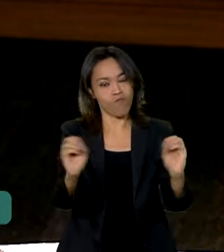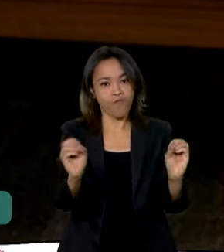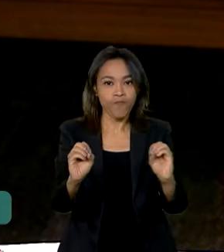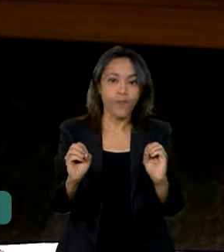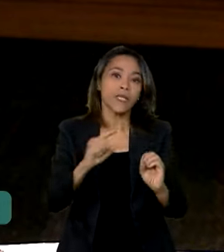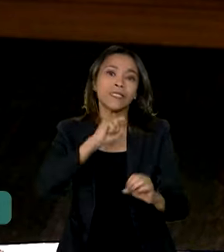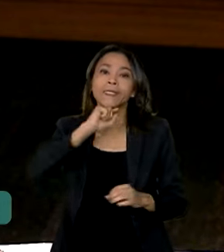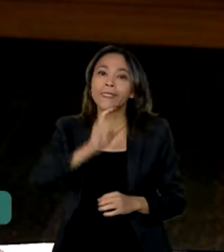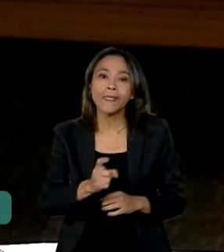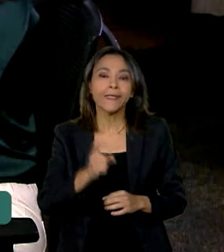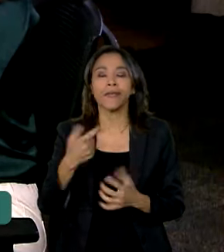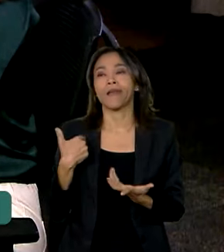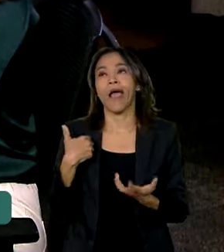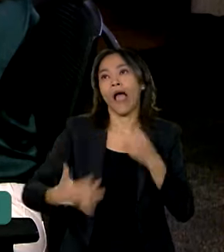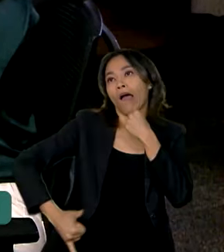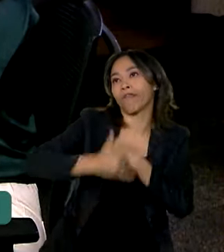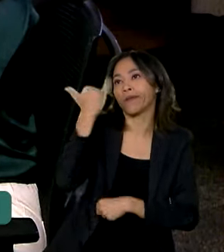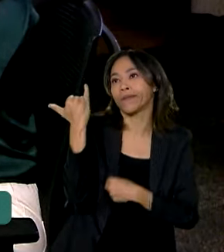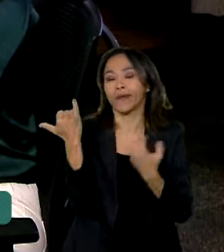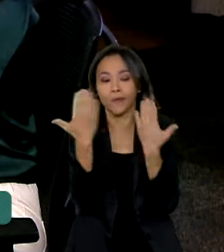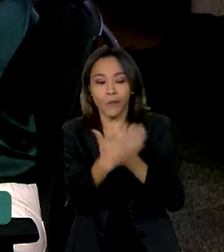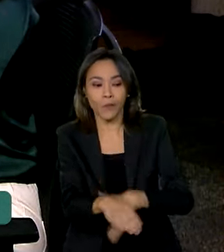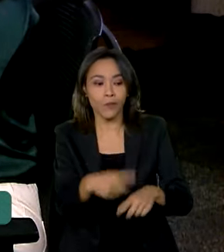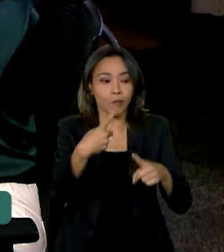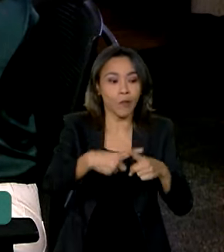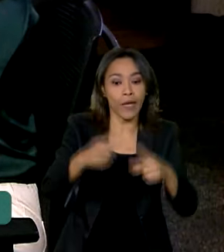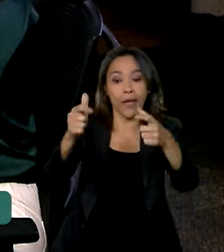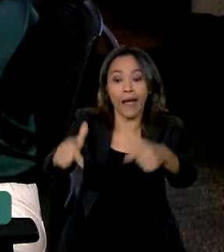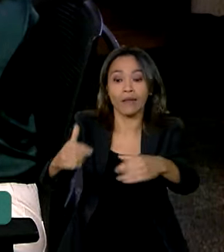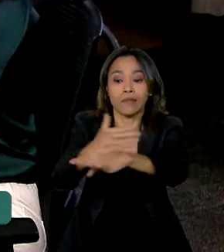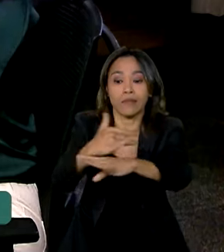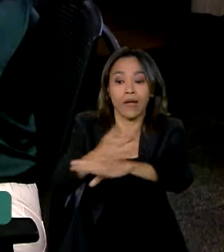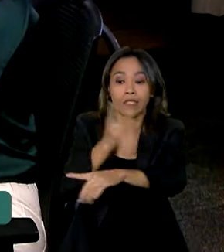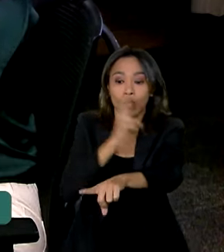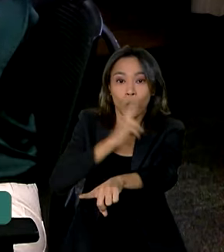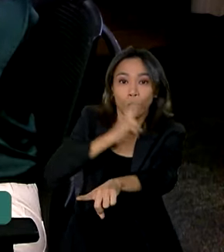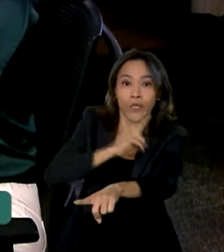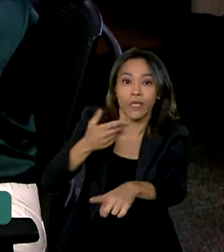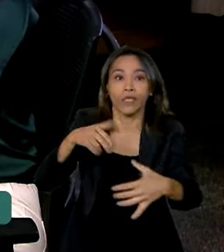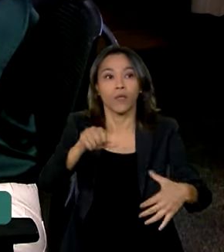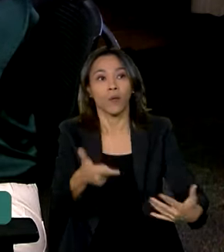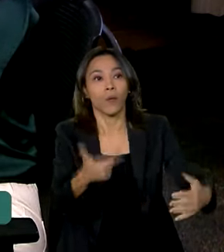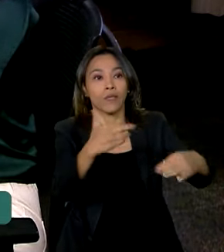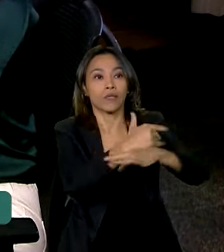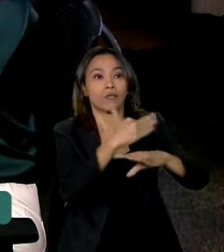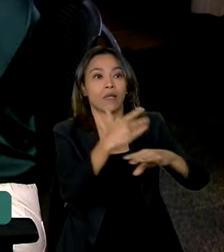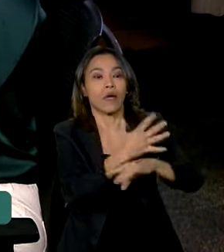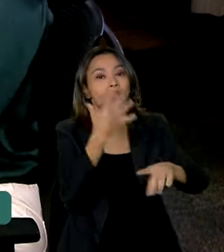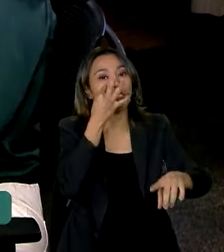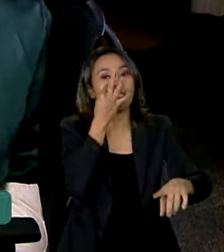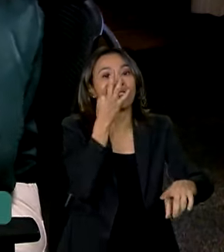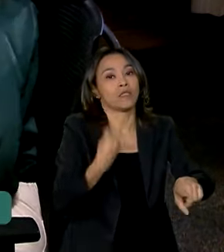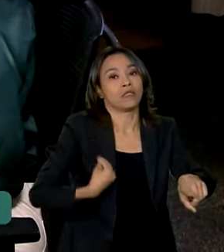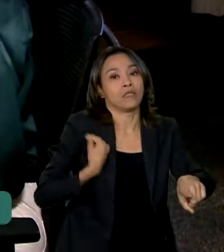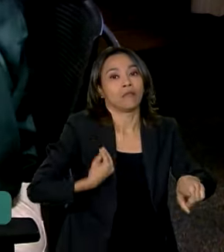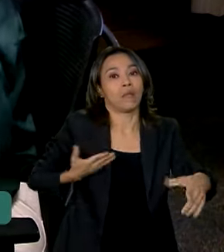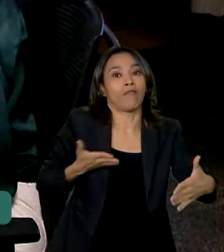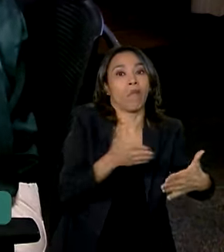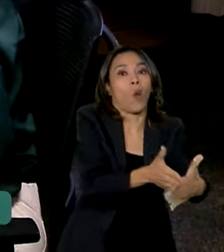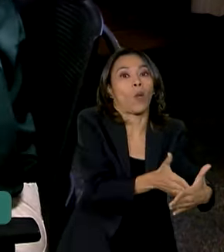de participar do concurso porque está numa cidade em situação de emergência ou está numa cidade que o bloqueio